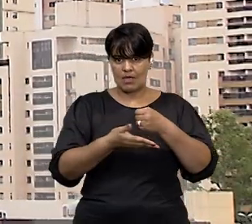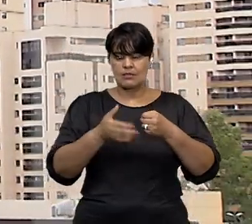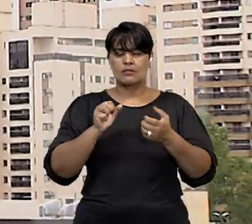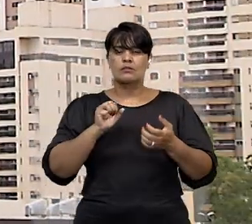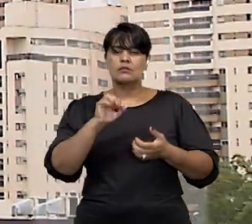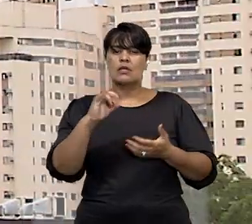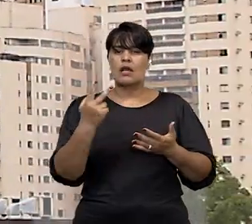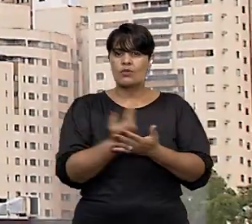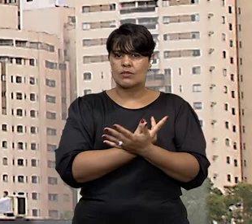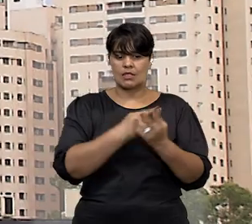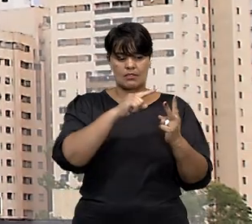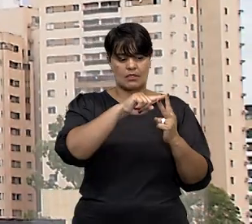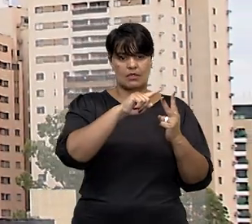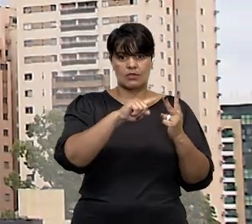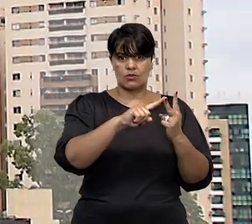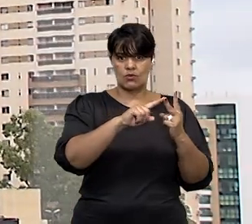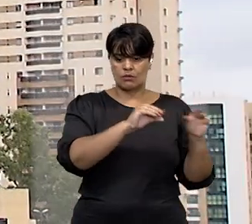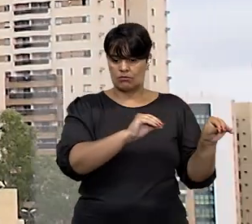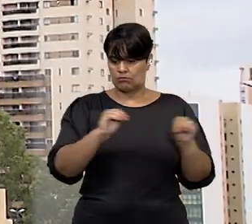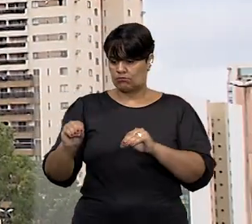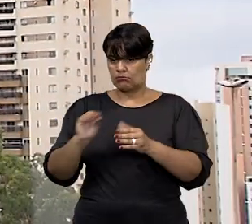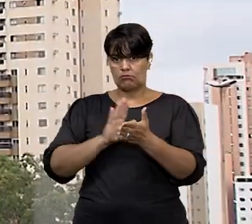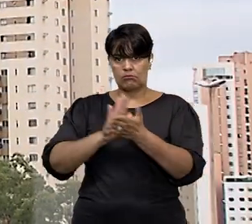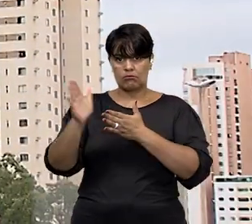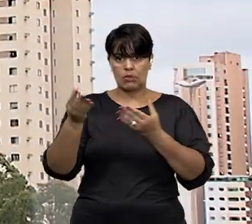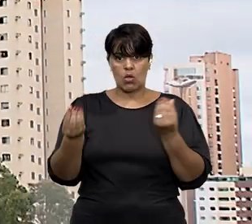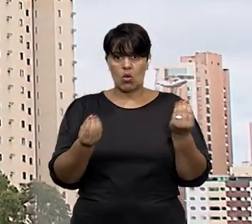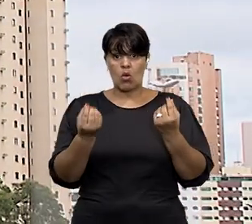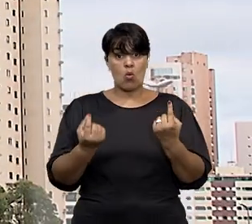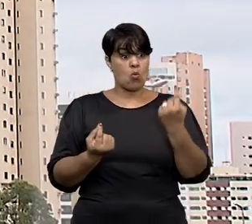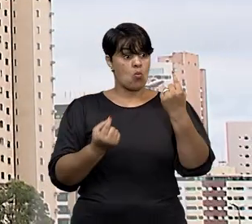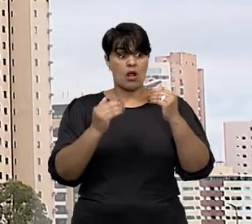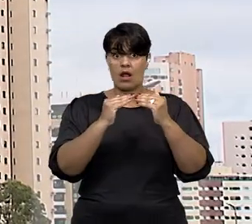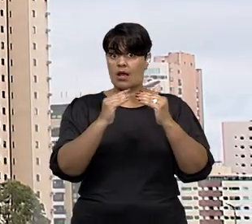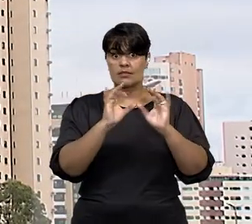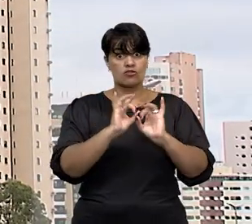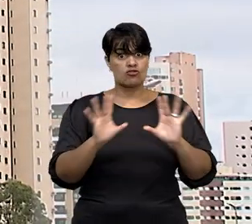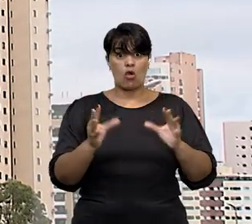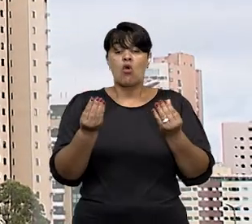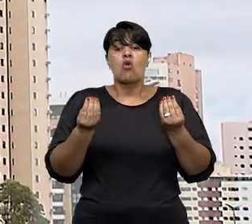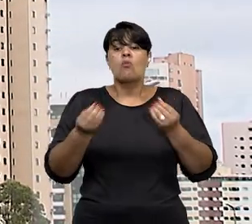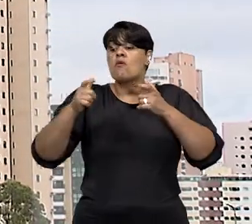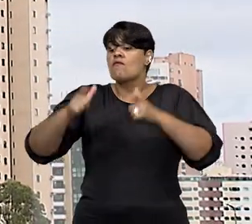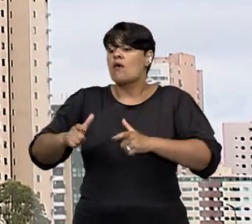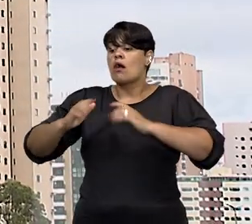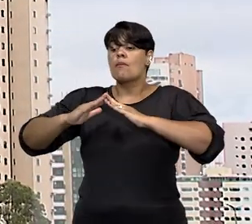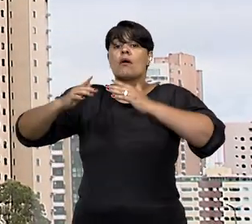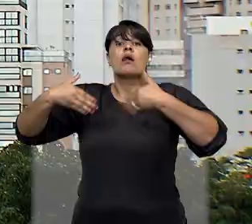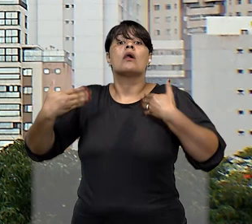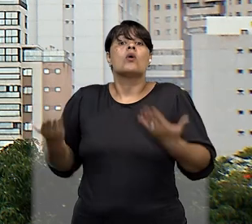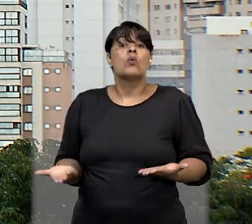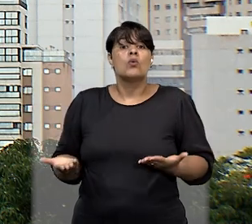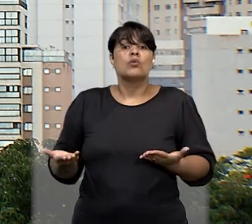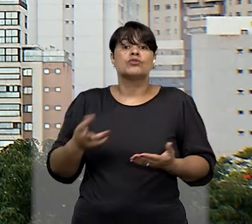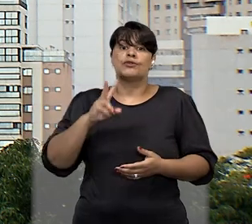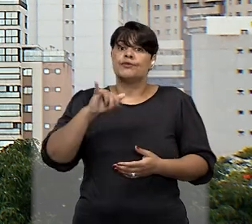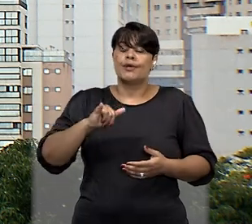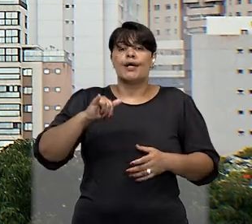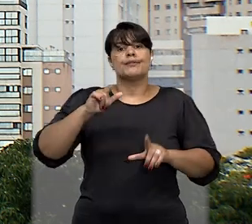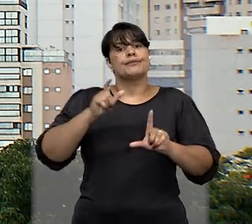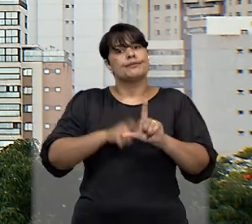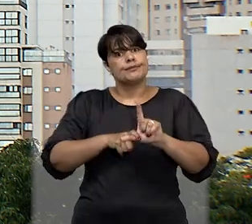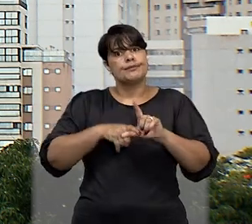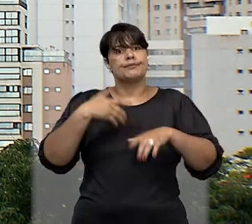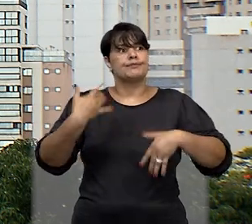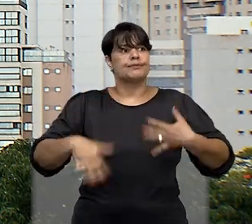desoladas da única residência que possuem, as idosas ficariam sem ter para onde ir, passando a depender da